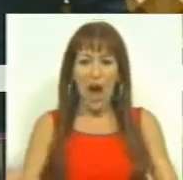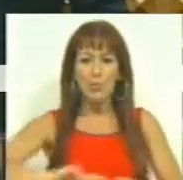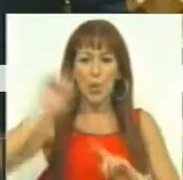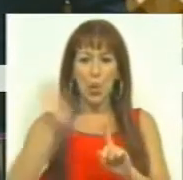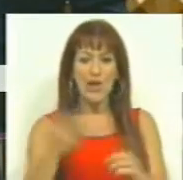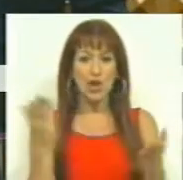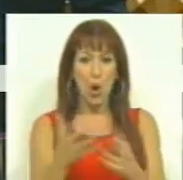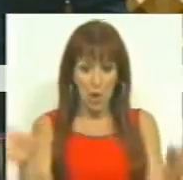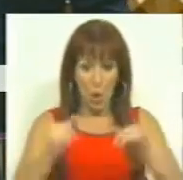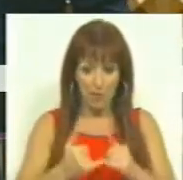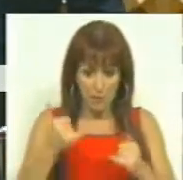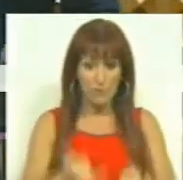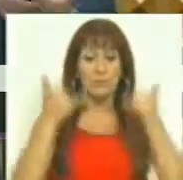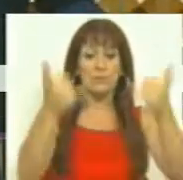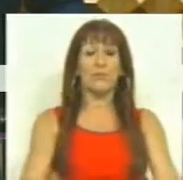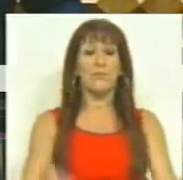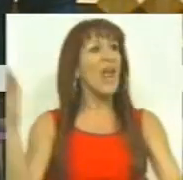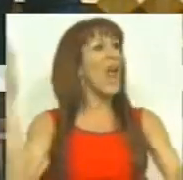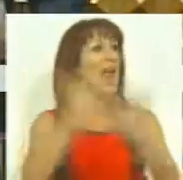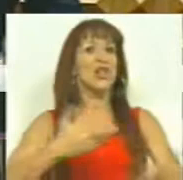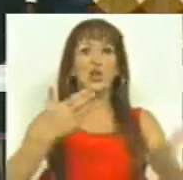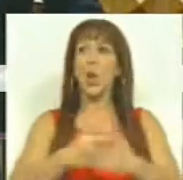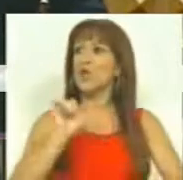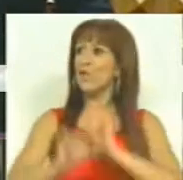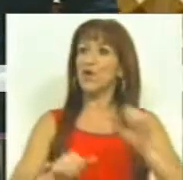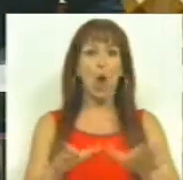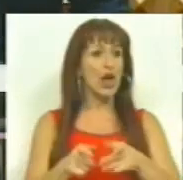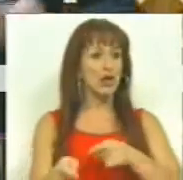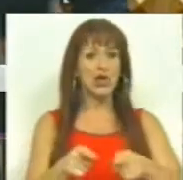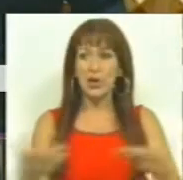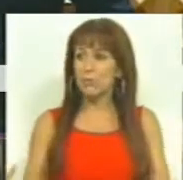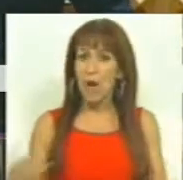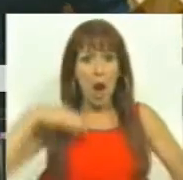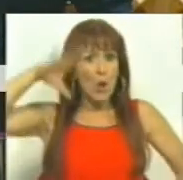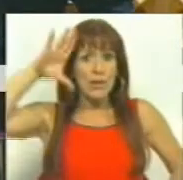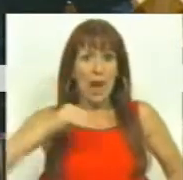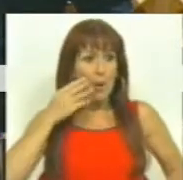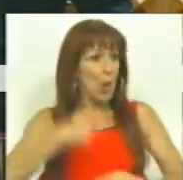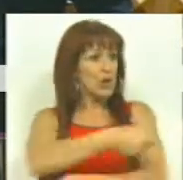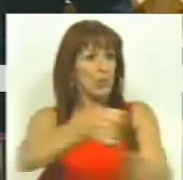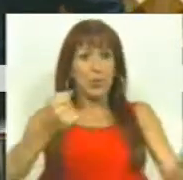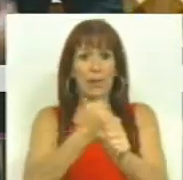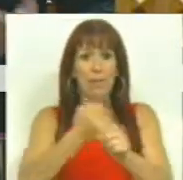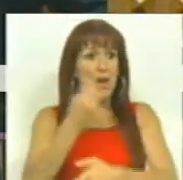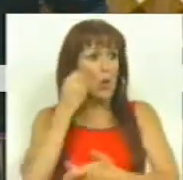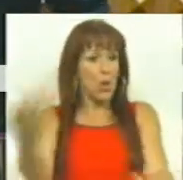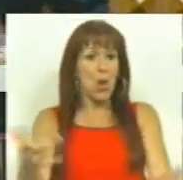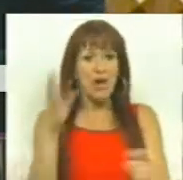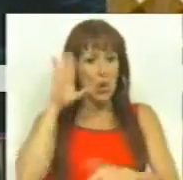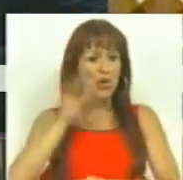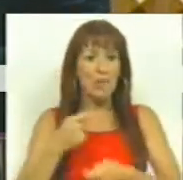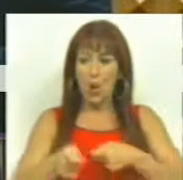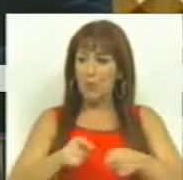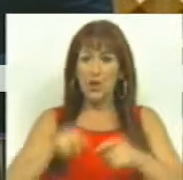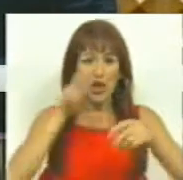próximo ano eletivo, as escolas, os seus órgãos de gestão, não sabem como distribuir o trabalho eletivo, não sabem como